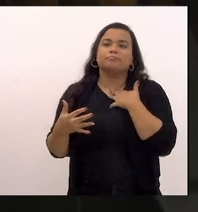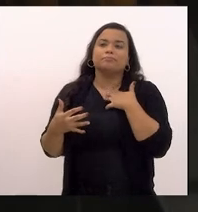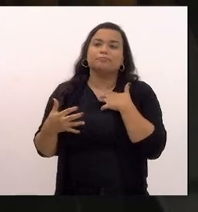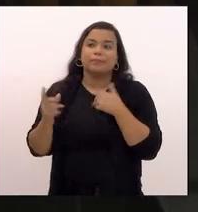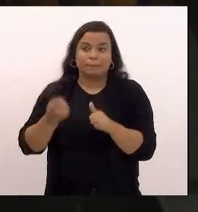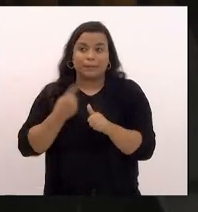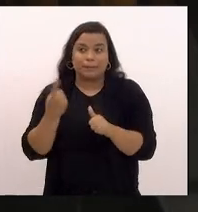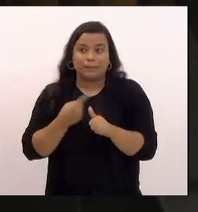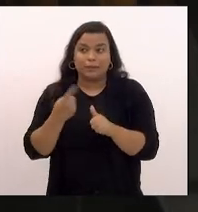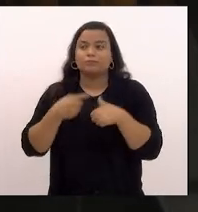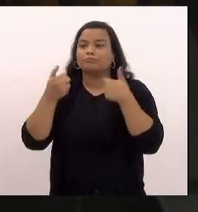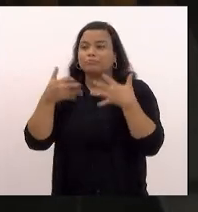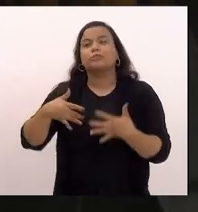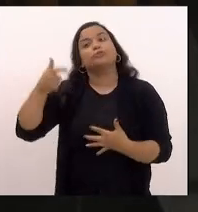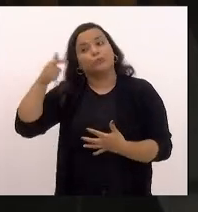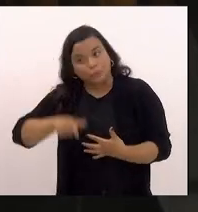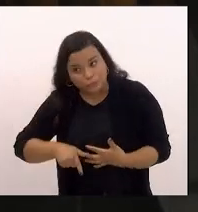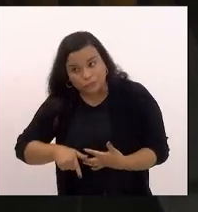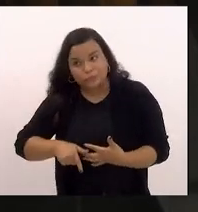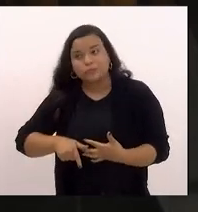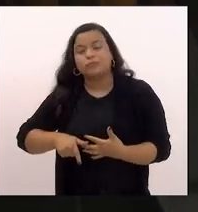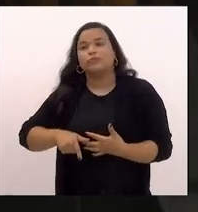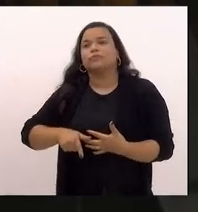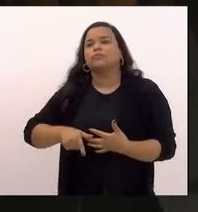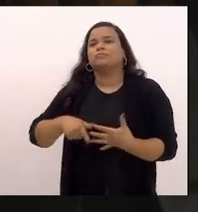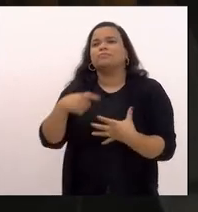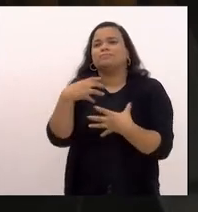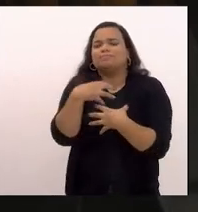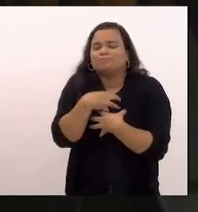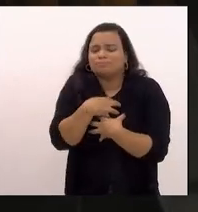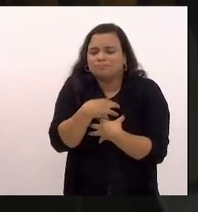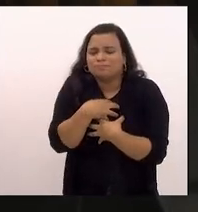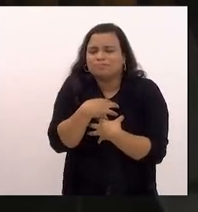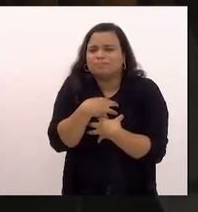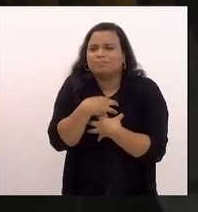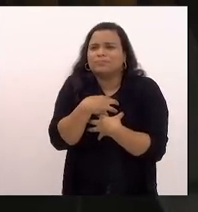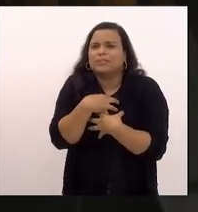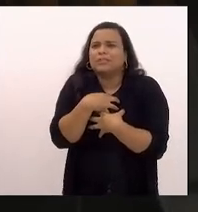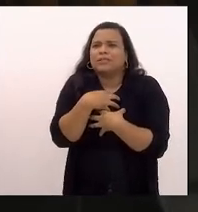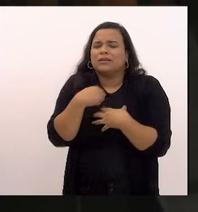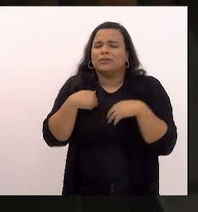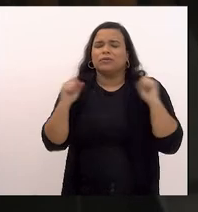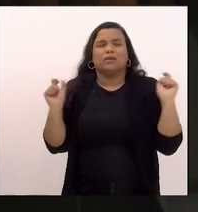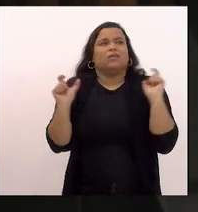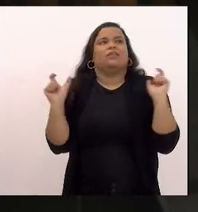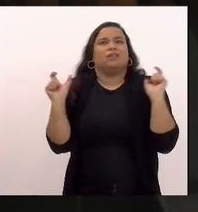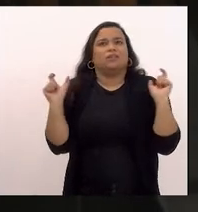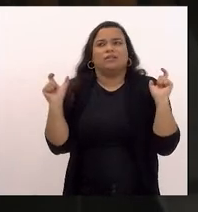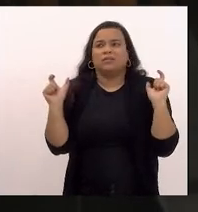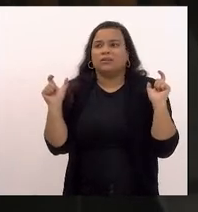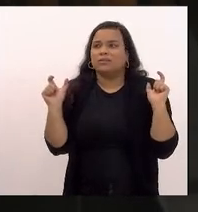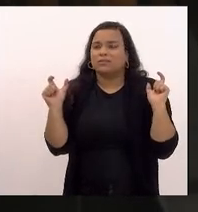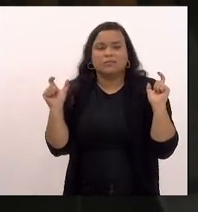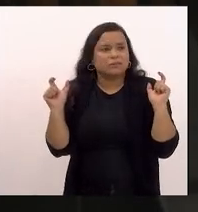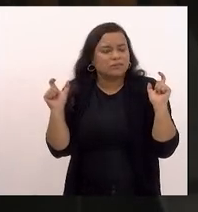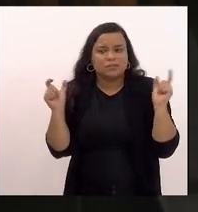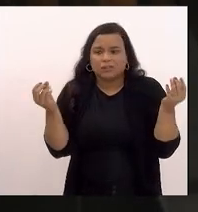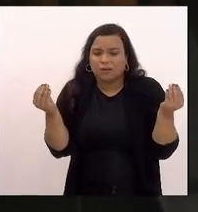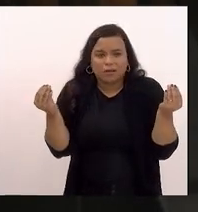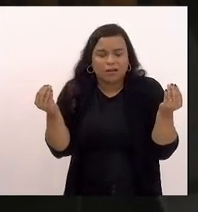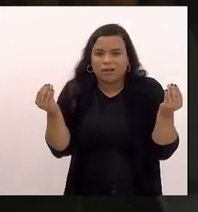para manifestar mais uma vez o quanto fico estupefato de